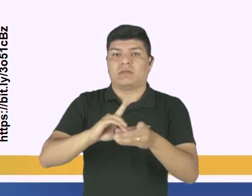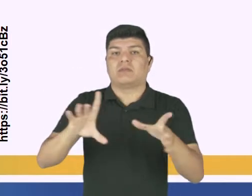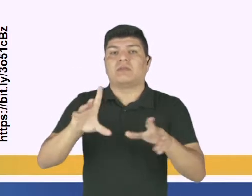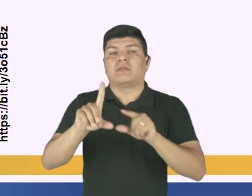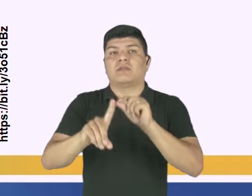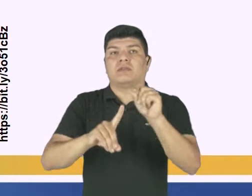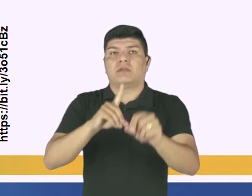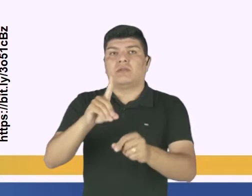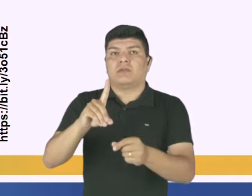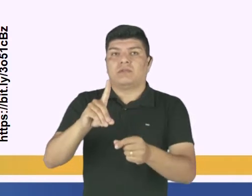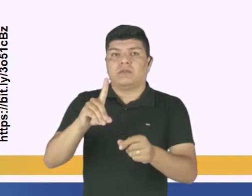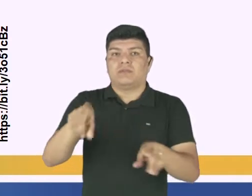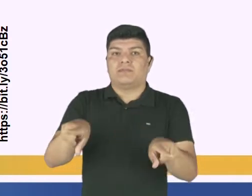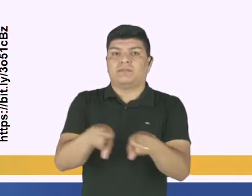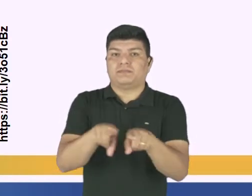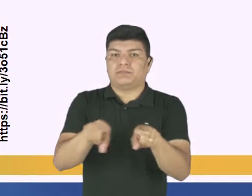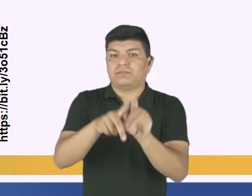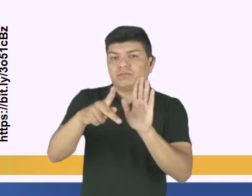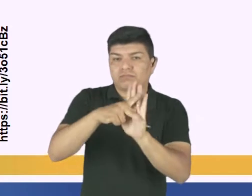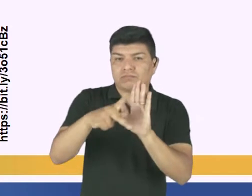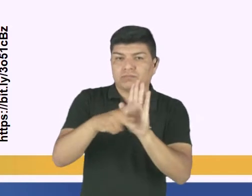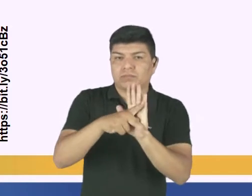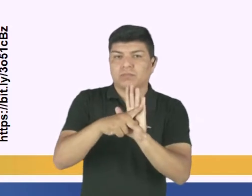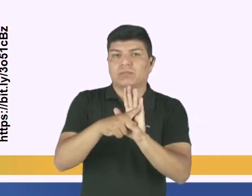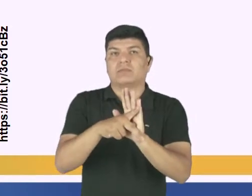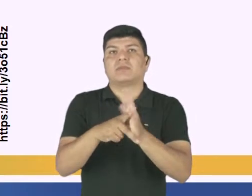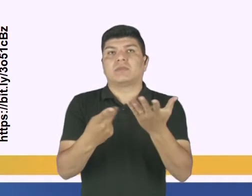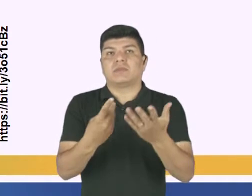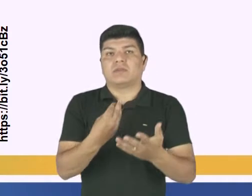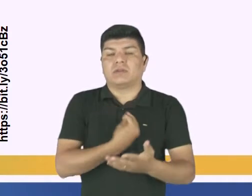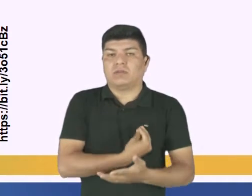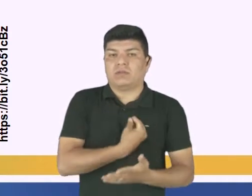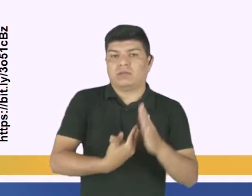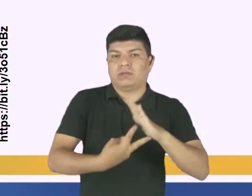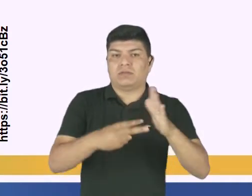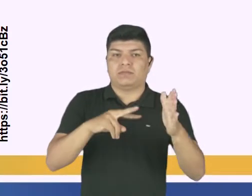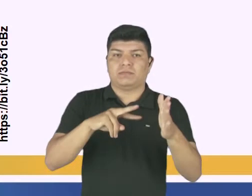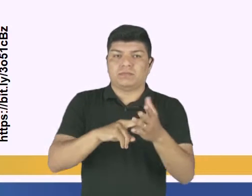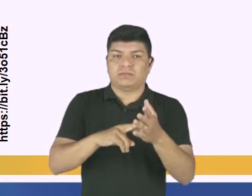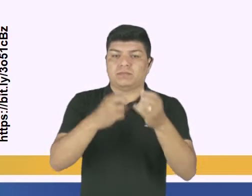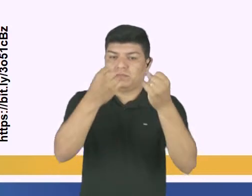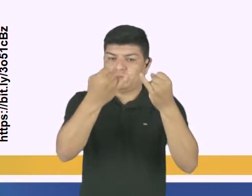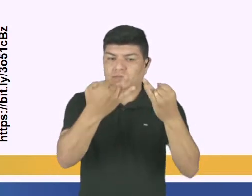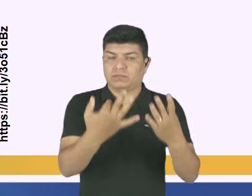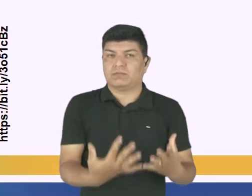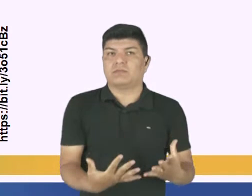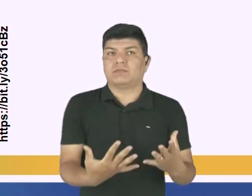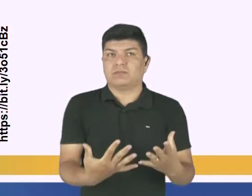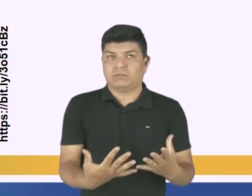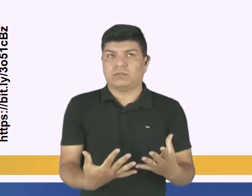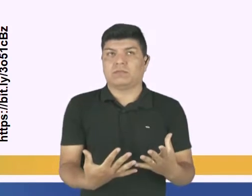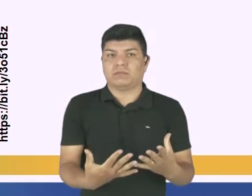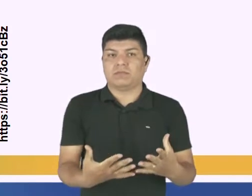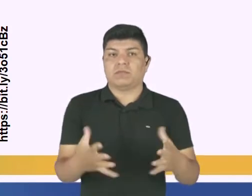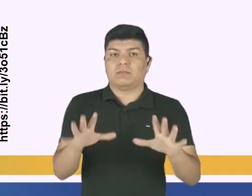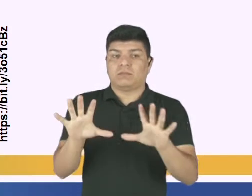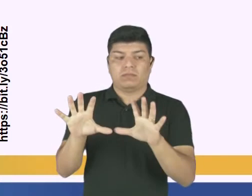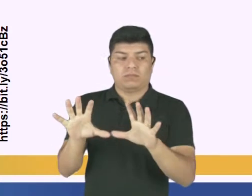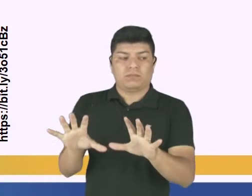tradições e valores morais próprios, buscando dar sentido à vida, explicar a sua origem, assim